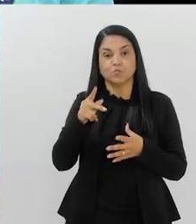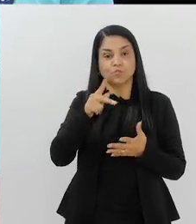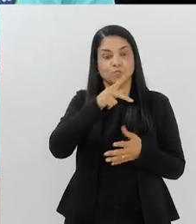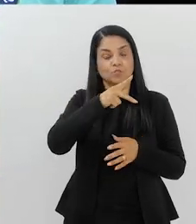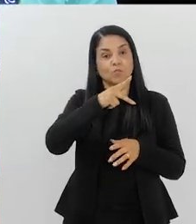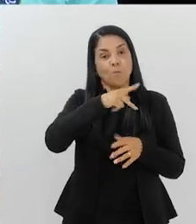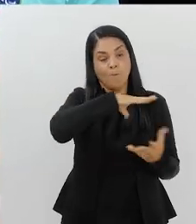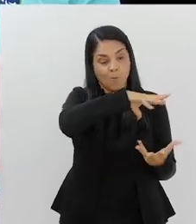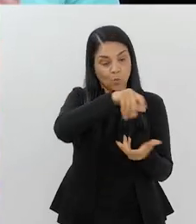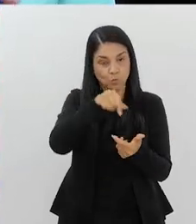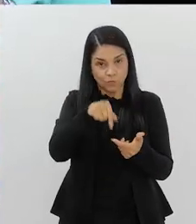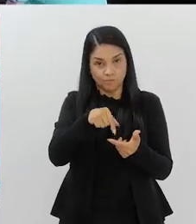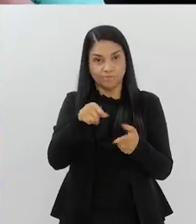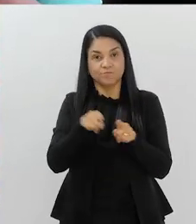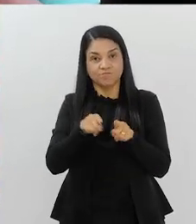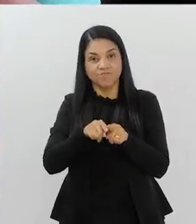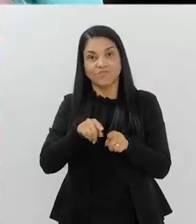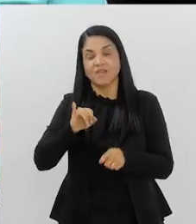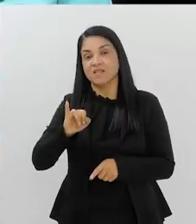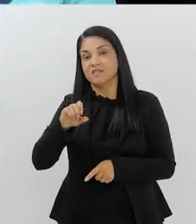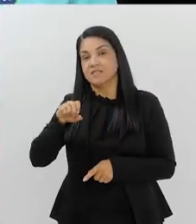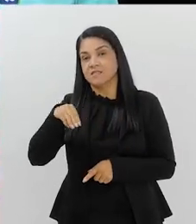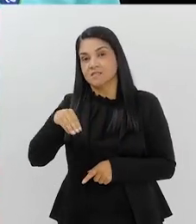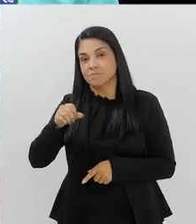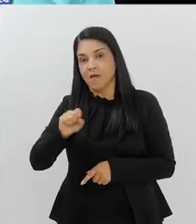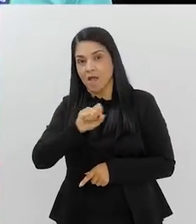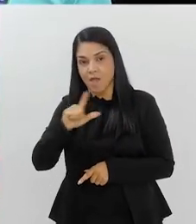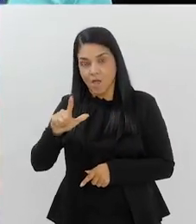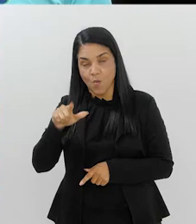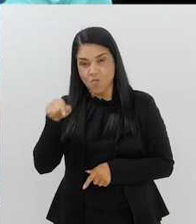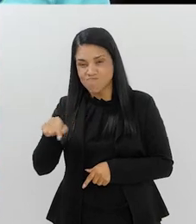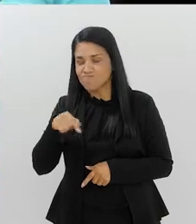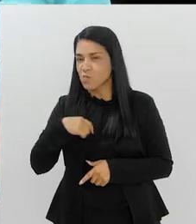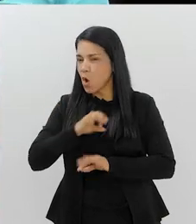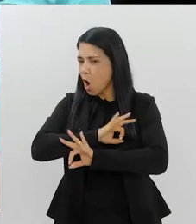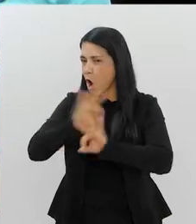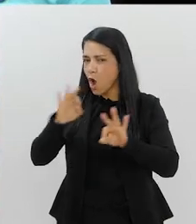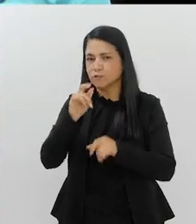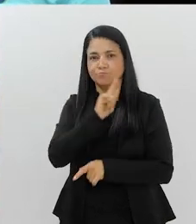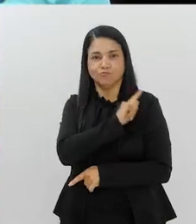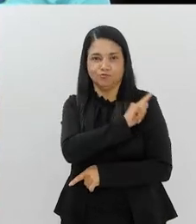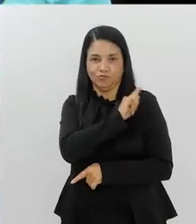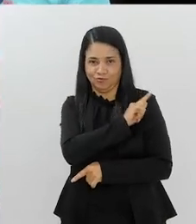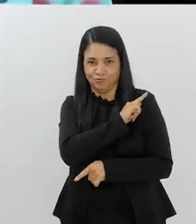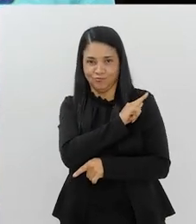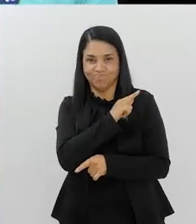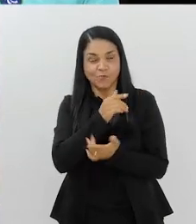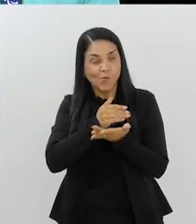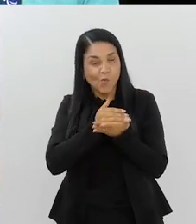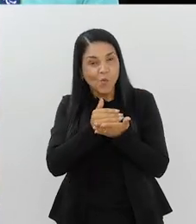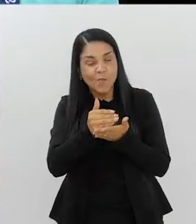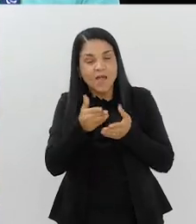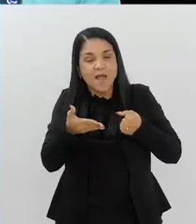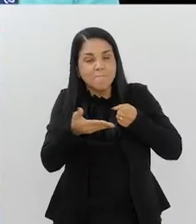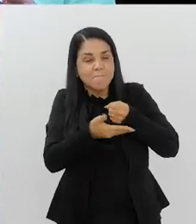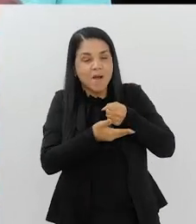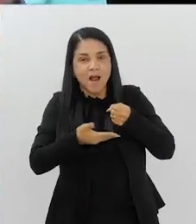presidente atual, Bisael Conrado, um baita de um gestor. Então, eu acho que começa aí.